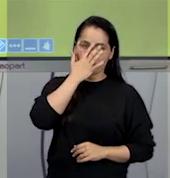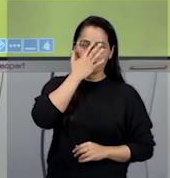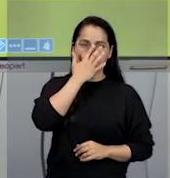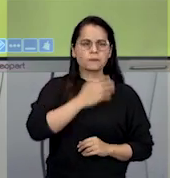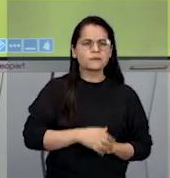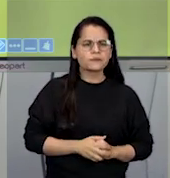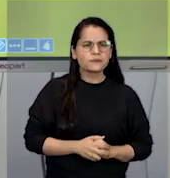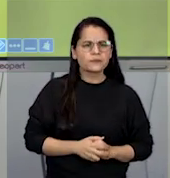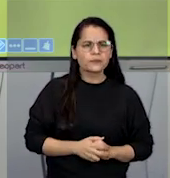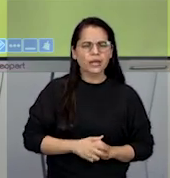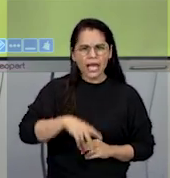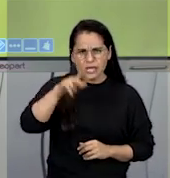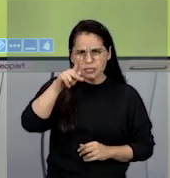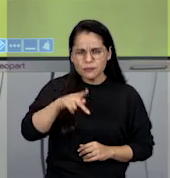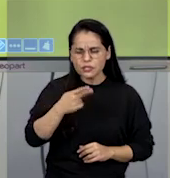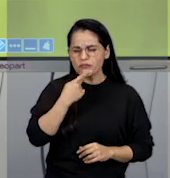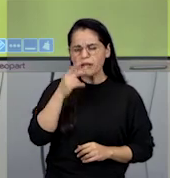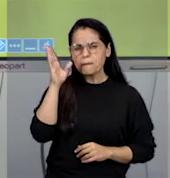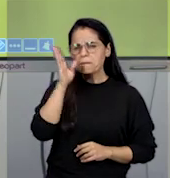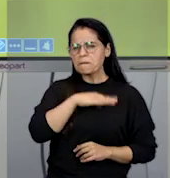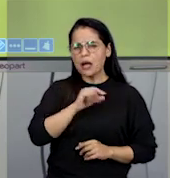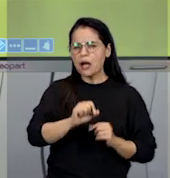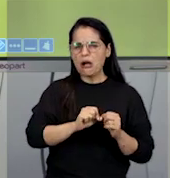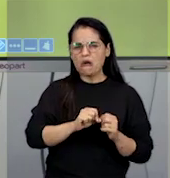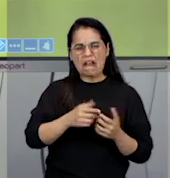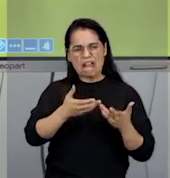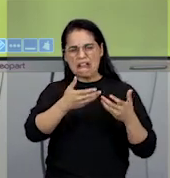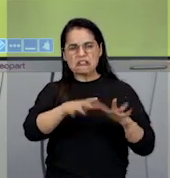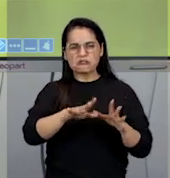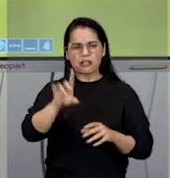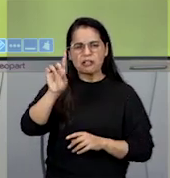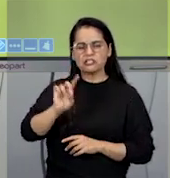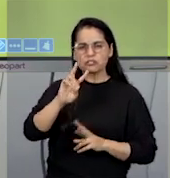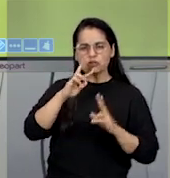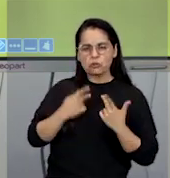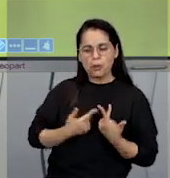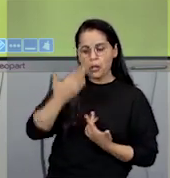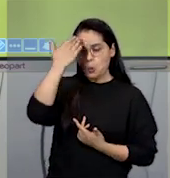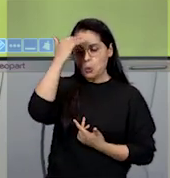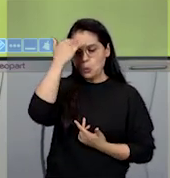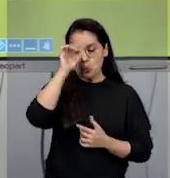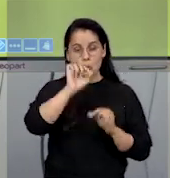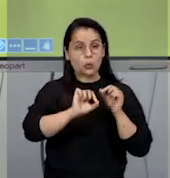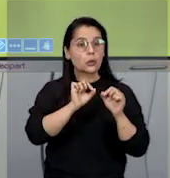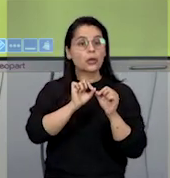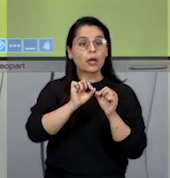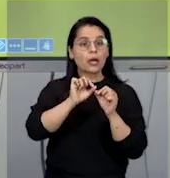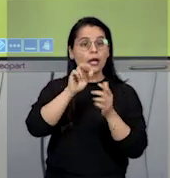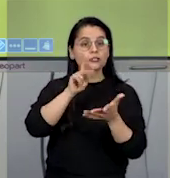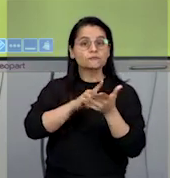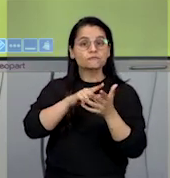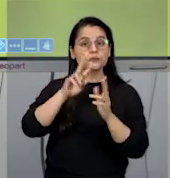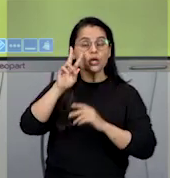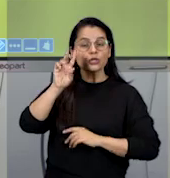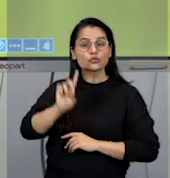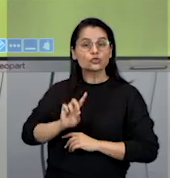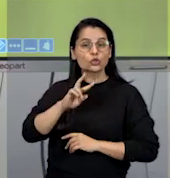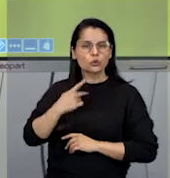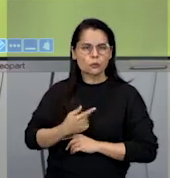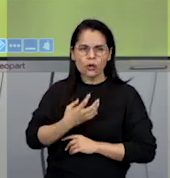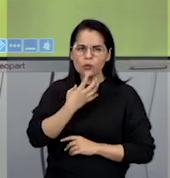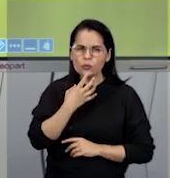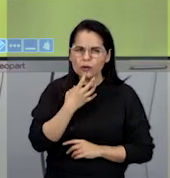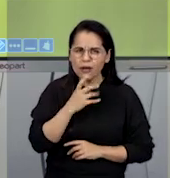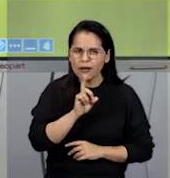E será que as pessoas que falam mal dos direitos humanos, ou que não compreendem os direitos humanos, os conhecem?